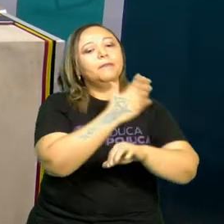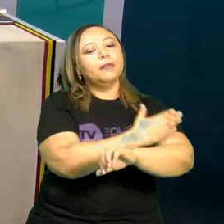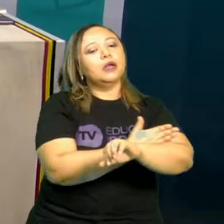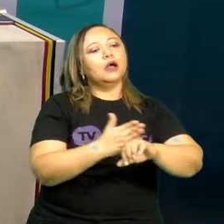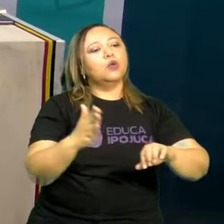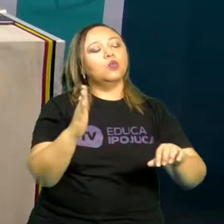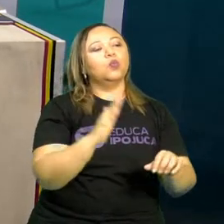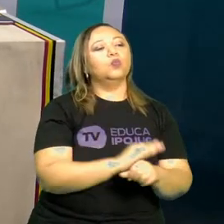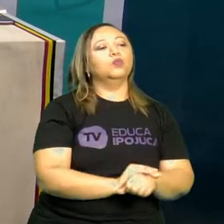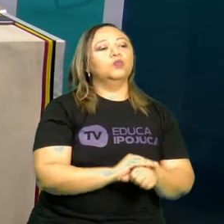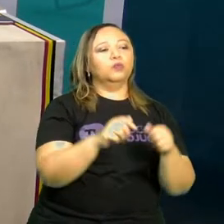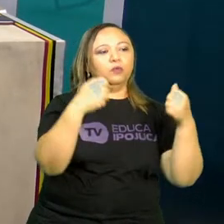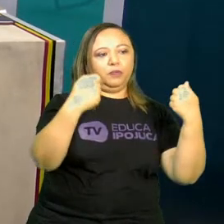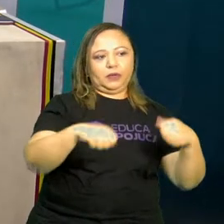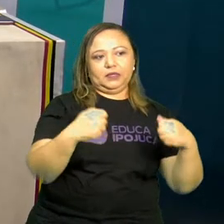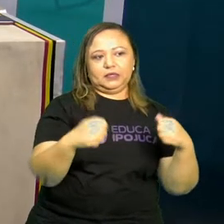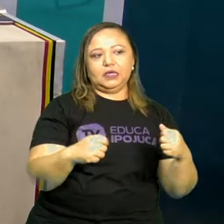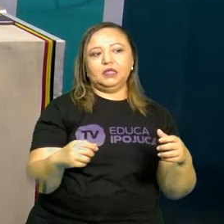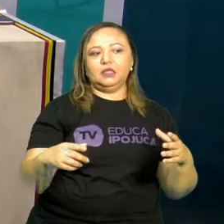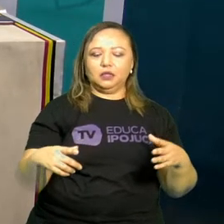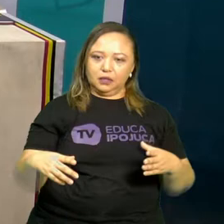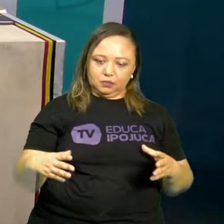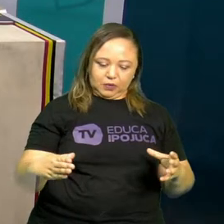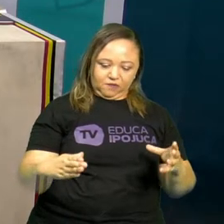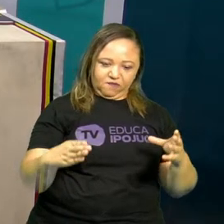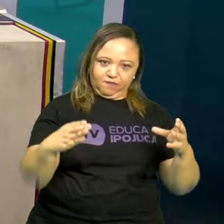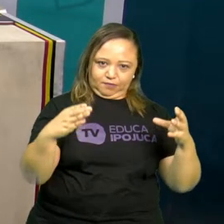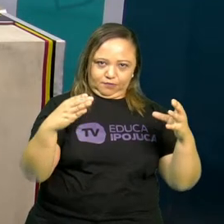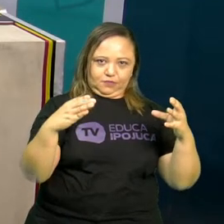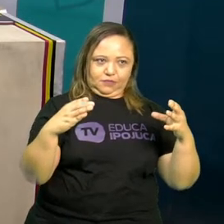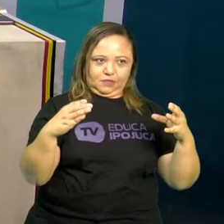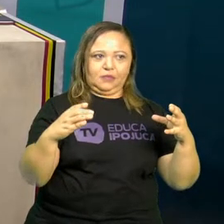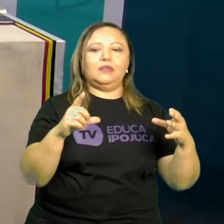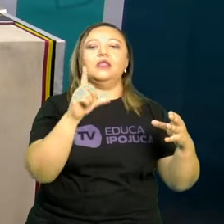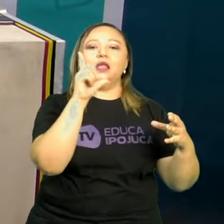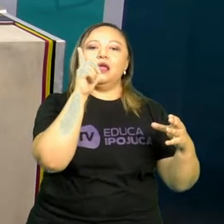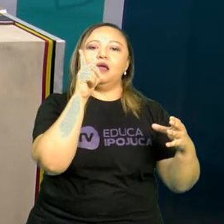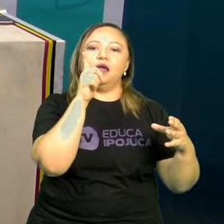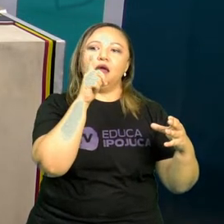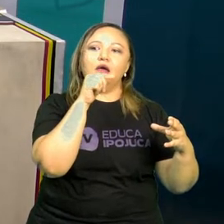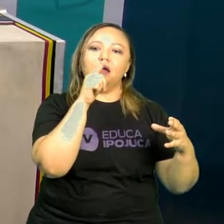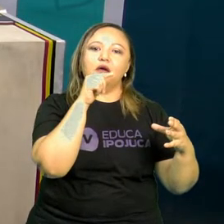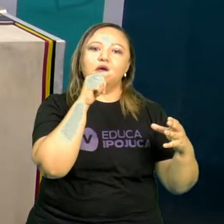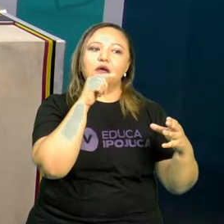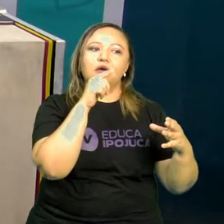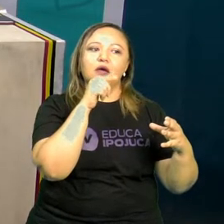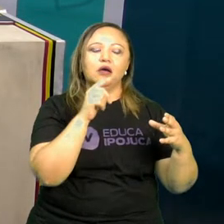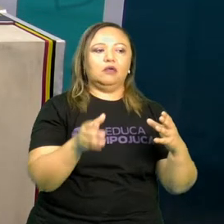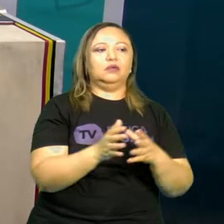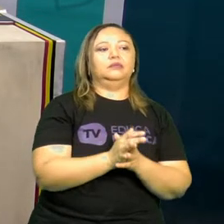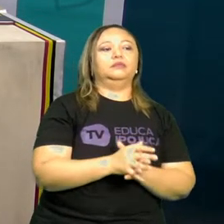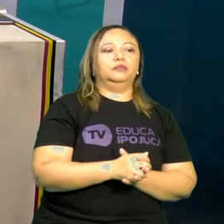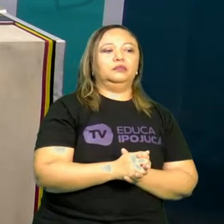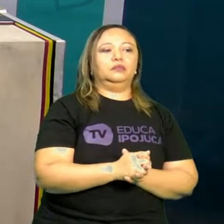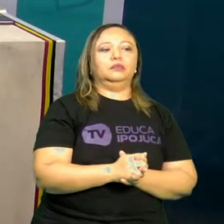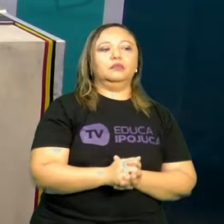Mas também vamos precisar de uma vasilhinha com o brilho, certo?